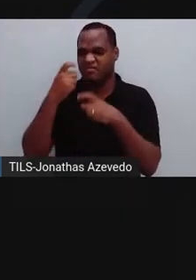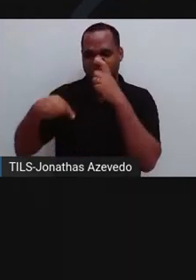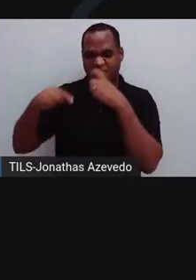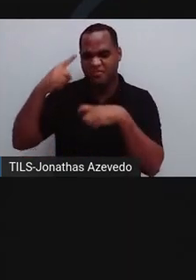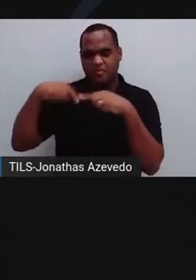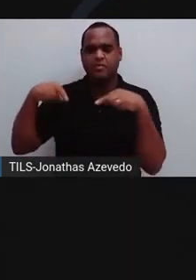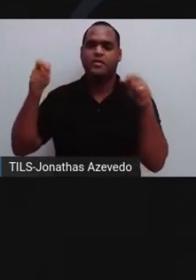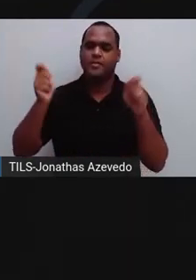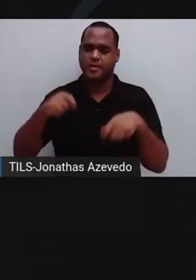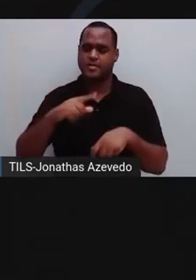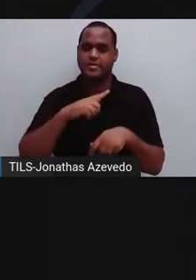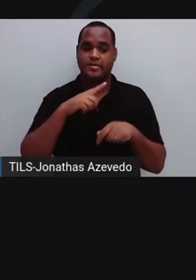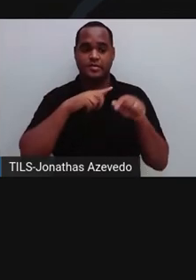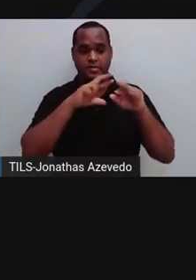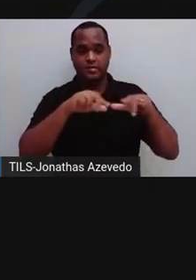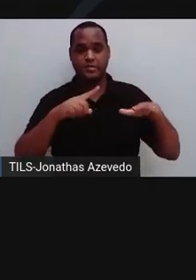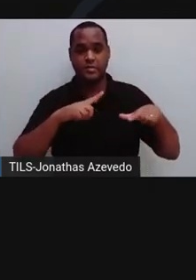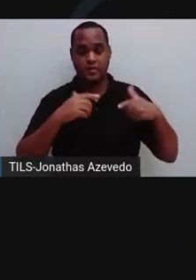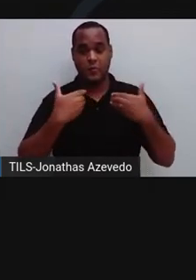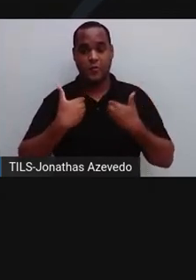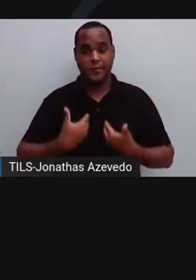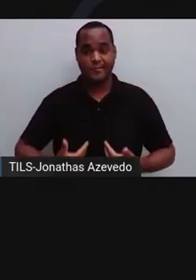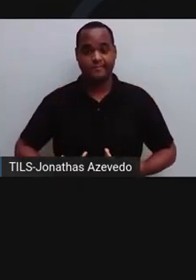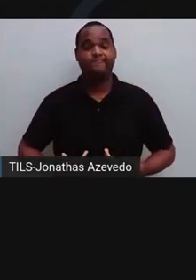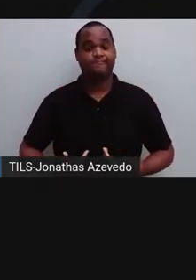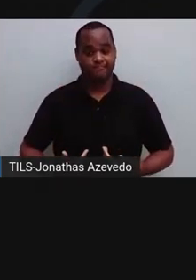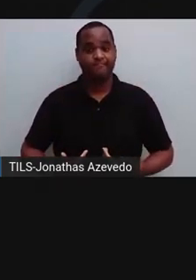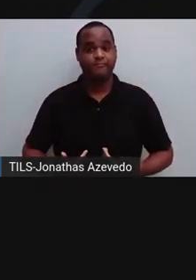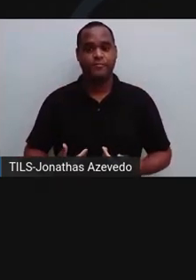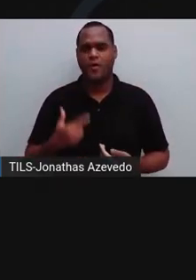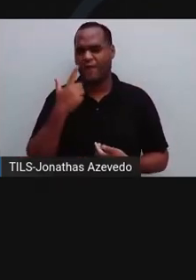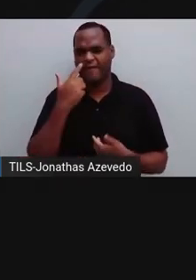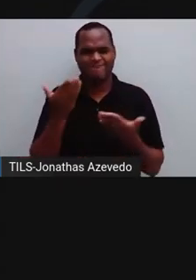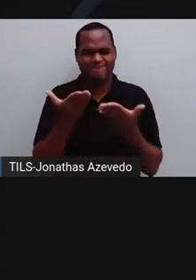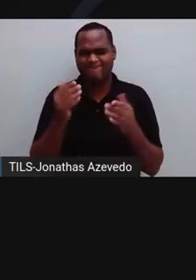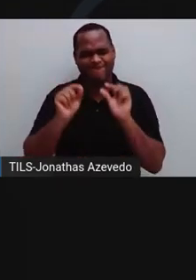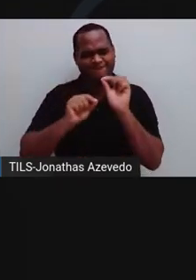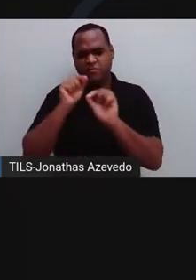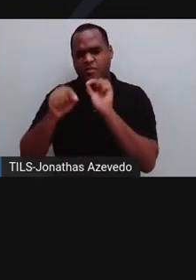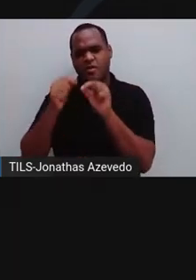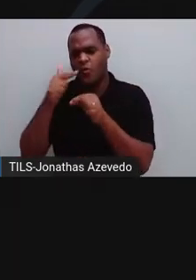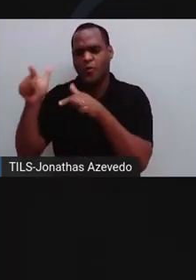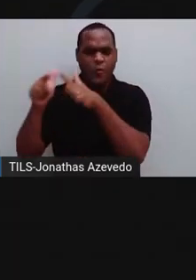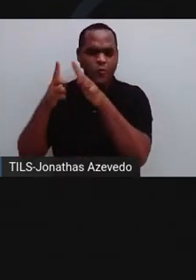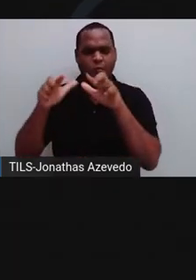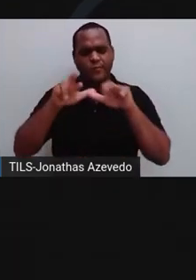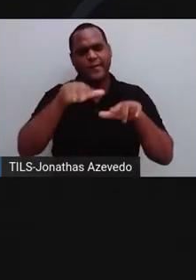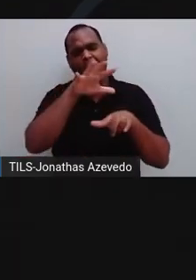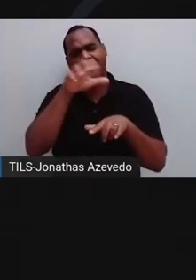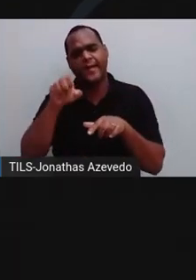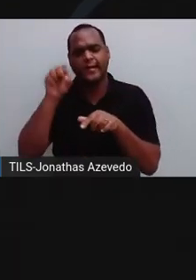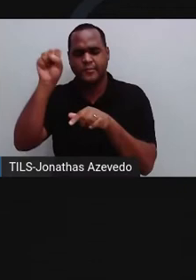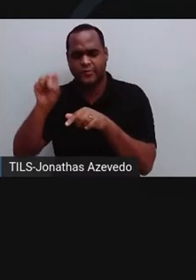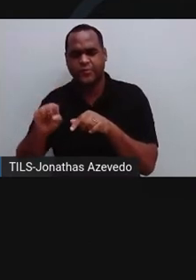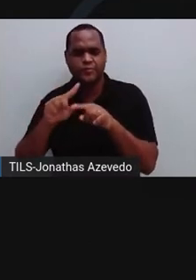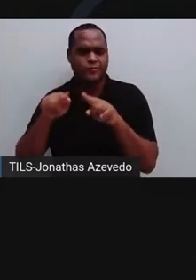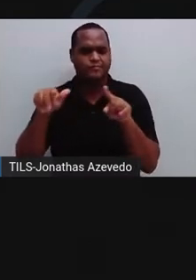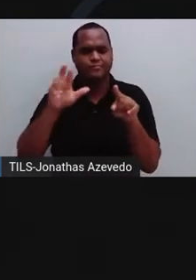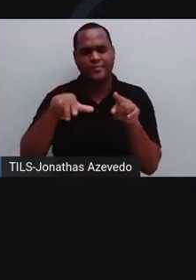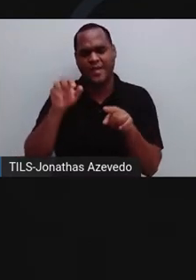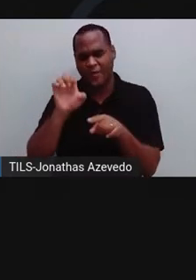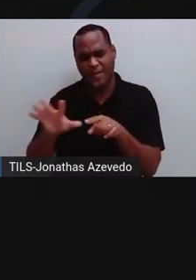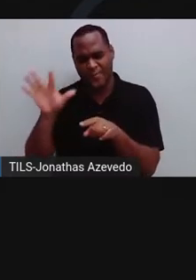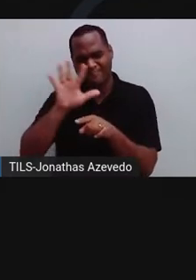causar danos ao organismo. Quase não existem dados sobre outros continentes. Mas o problema não é apenas europeu.